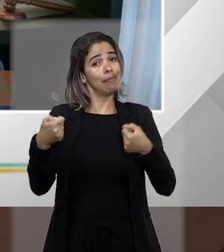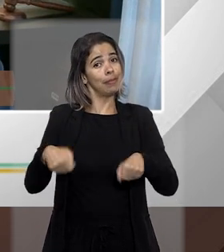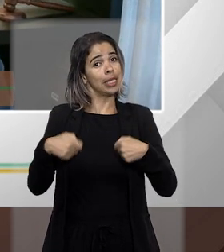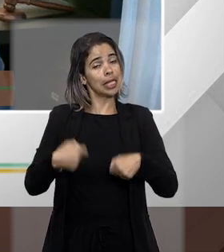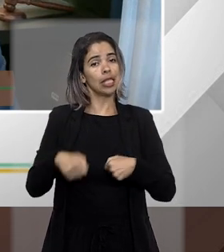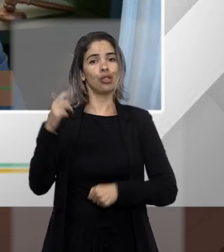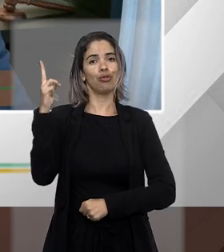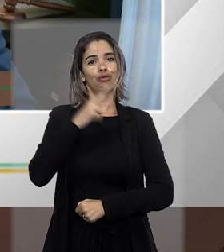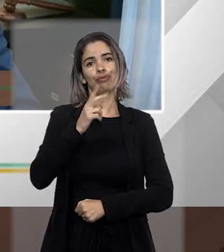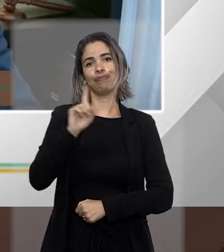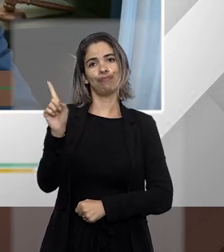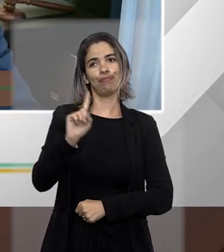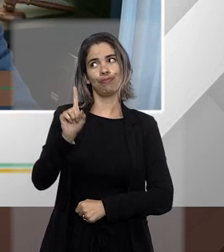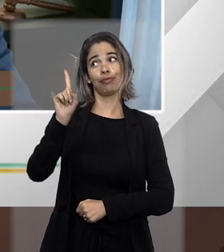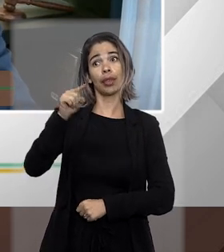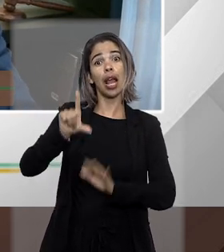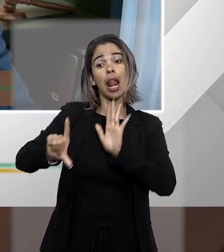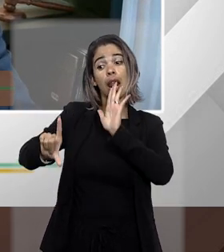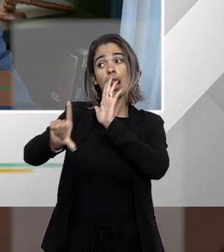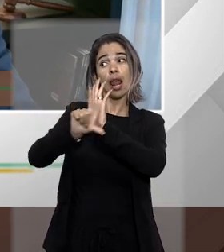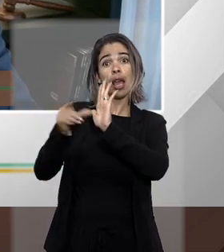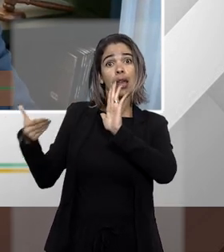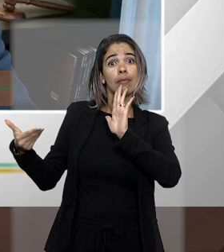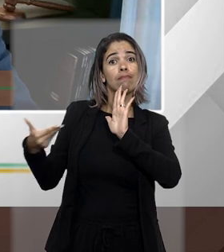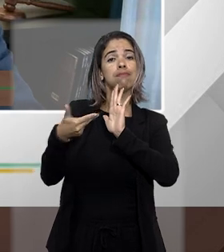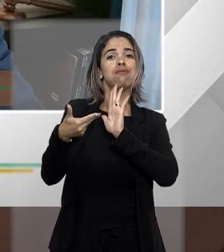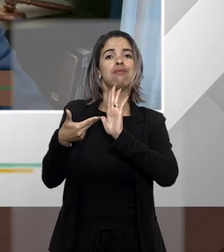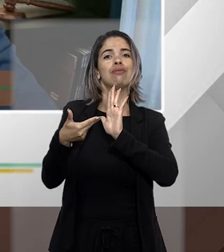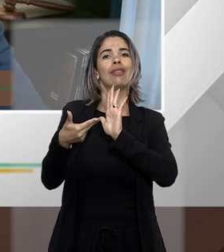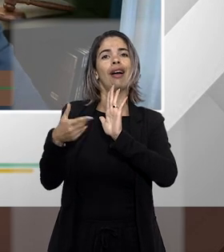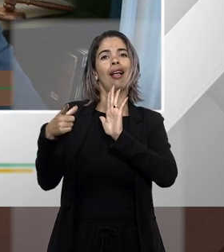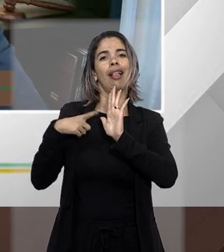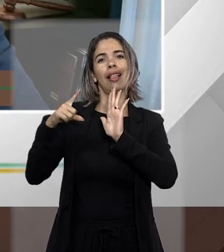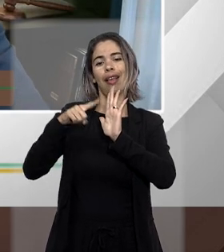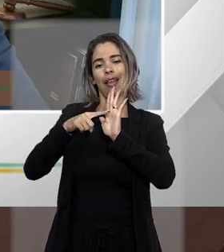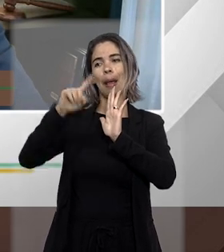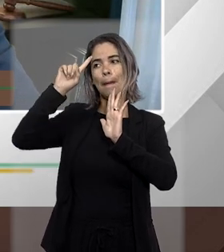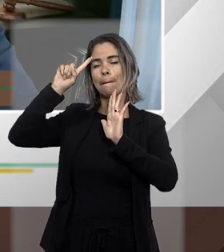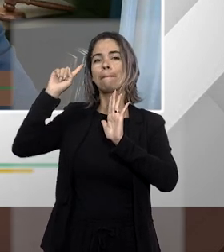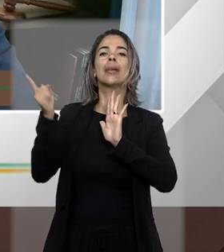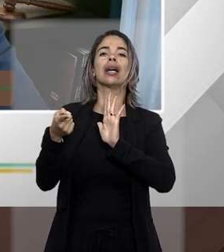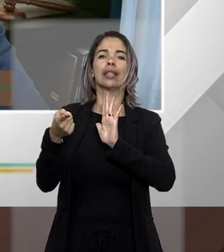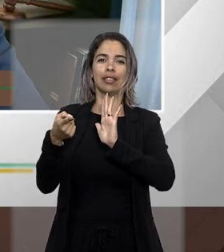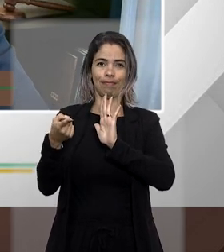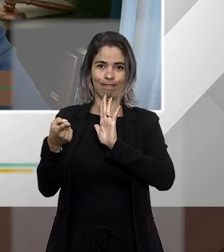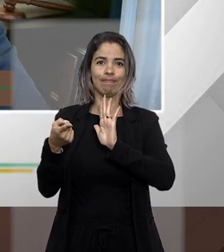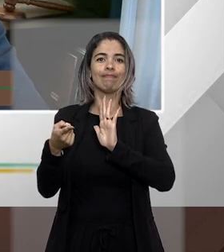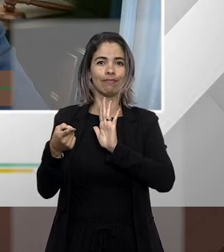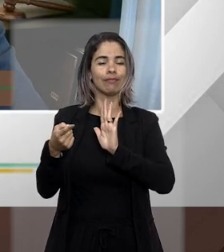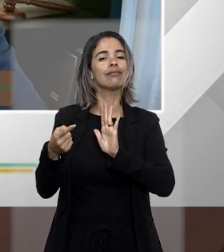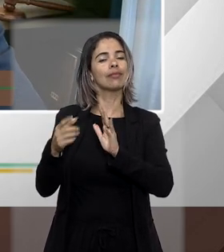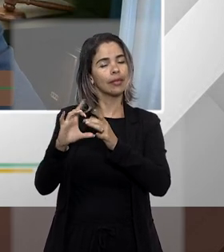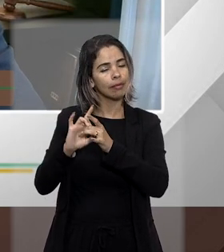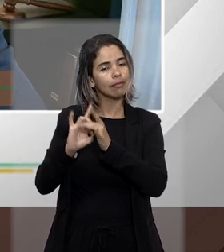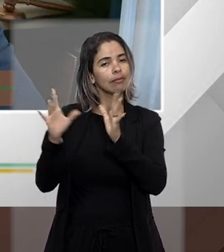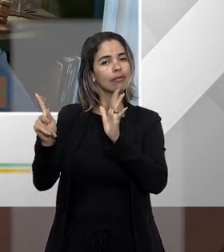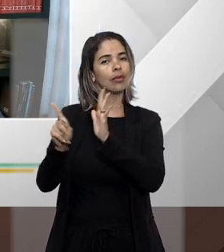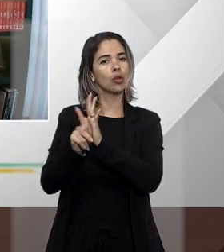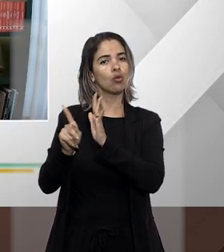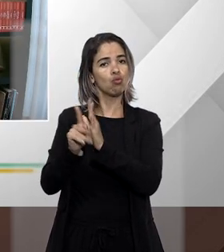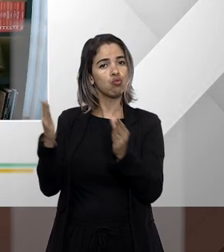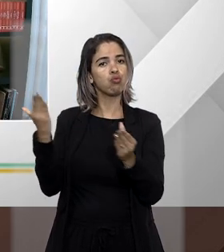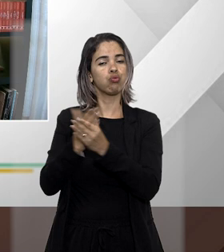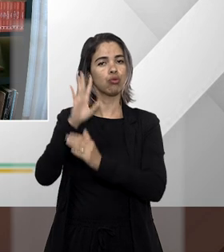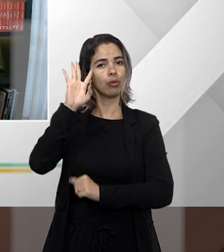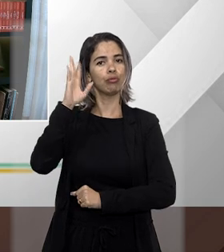professor Diego falou que está na lei a lei mesmo concede prioridade para julgar o mandado de segurança e tem que